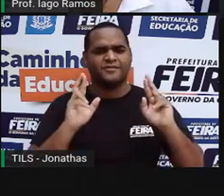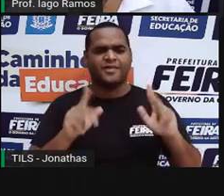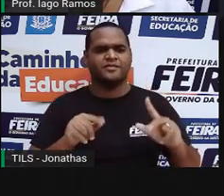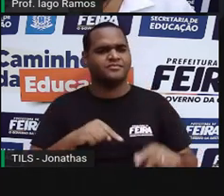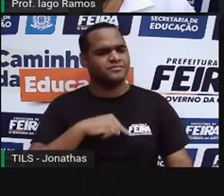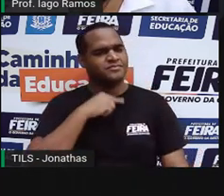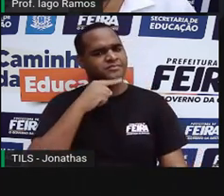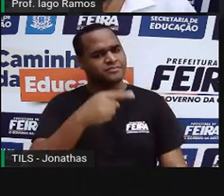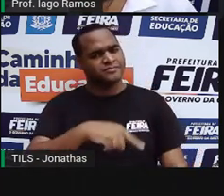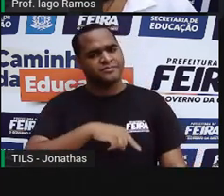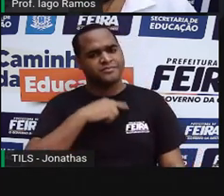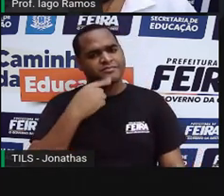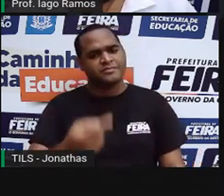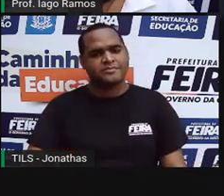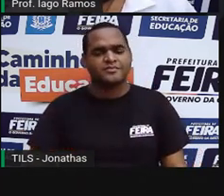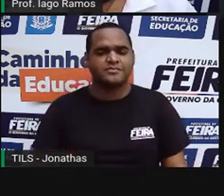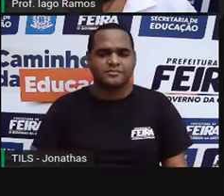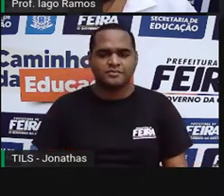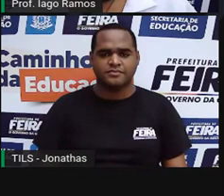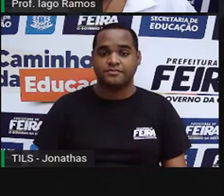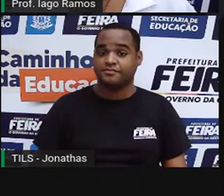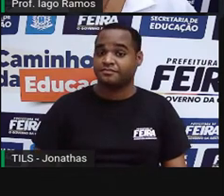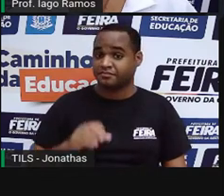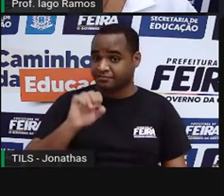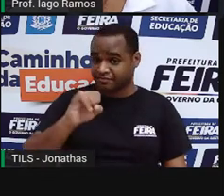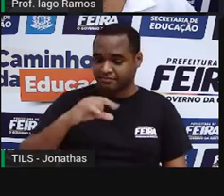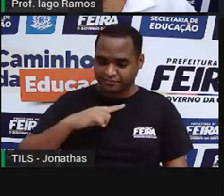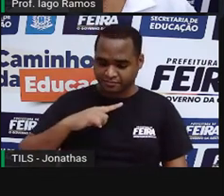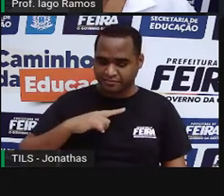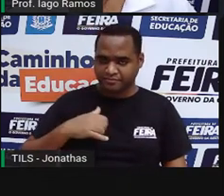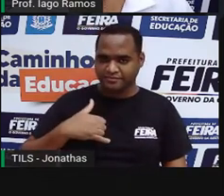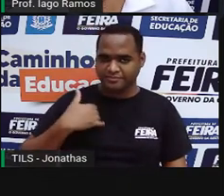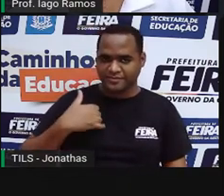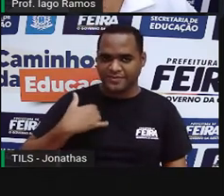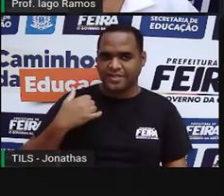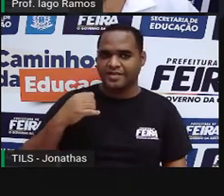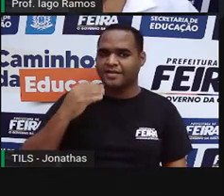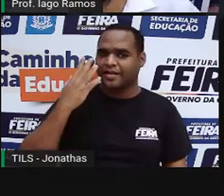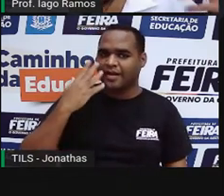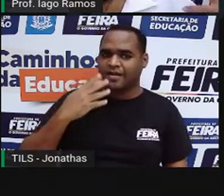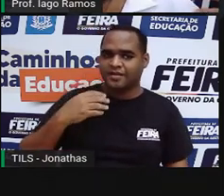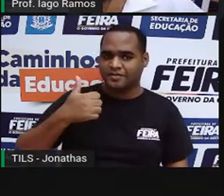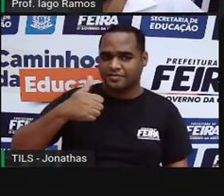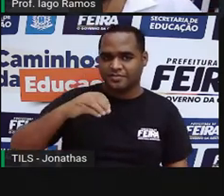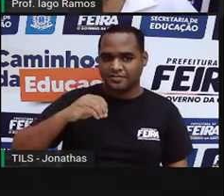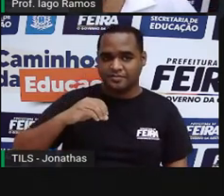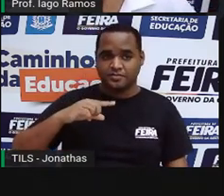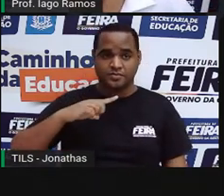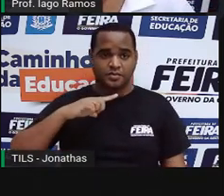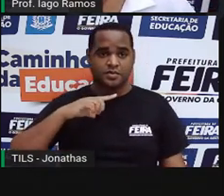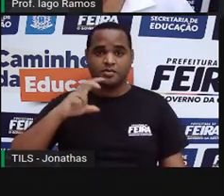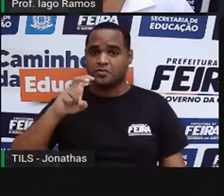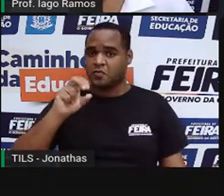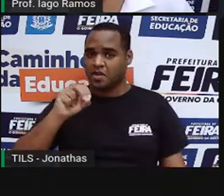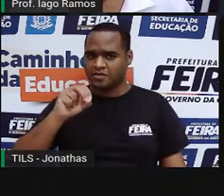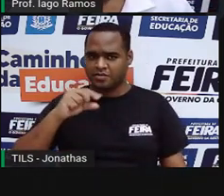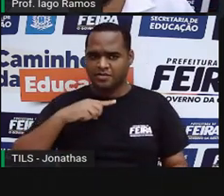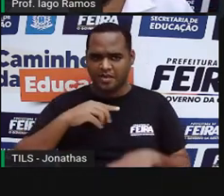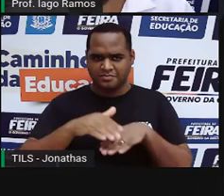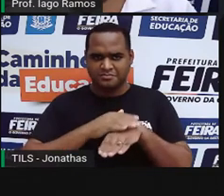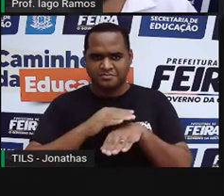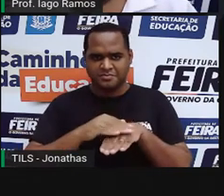isso. Por exemplo, uma criança de 10 anos calçando 50, bom, eu ainda não vi,